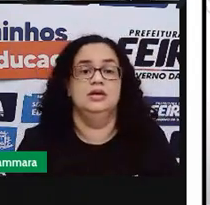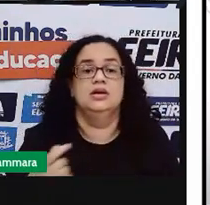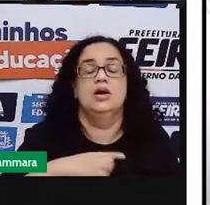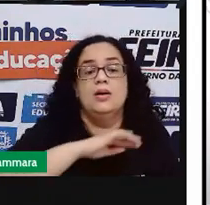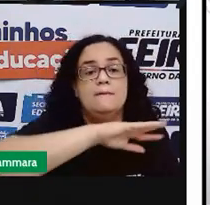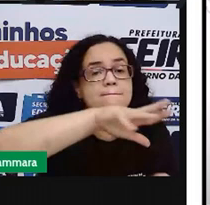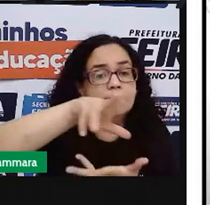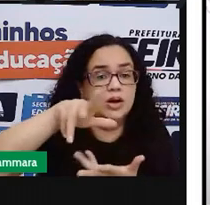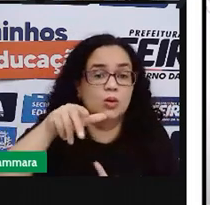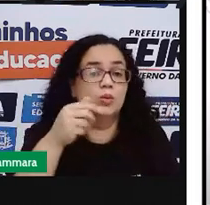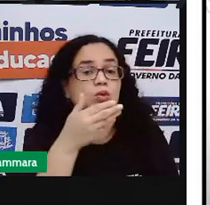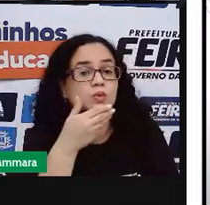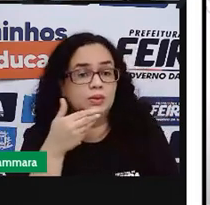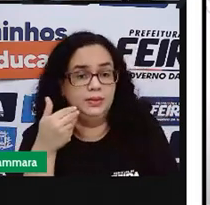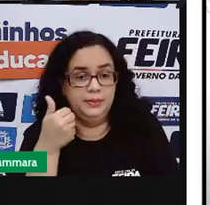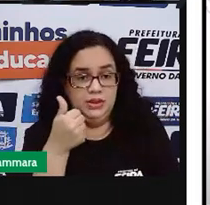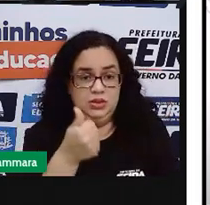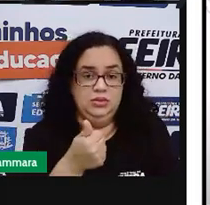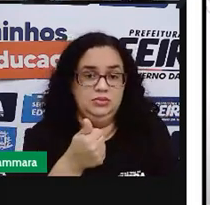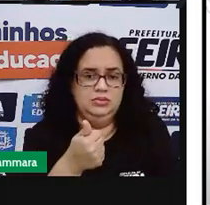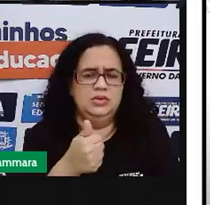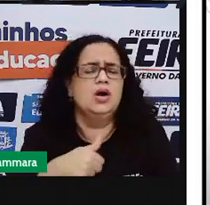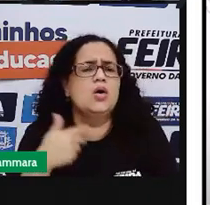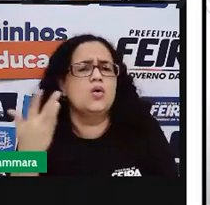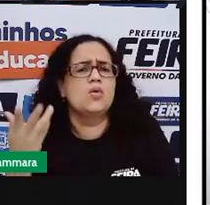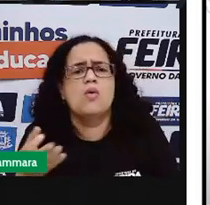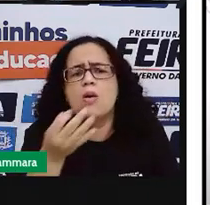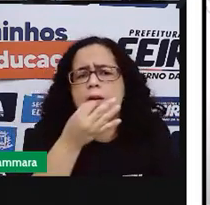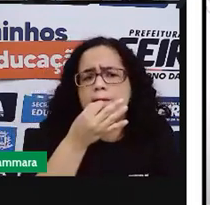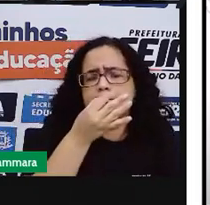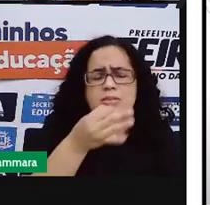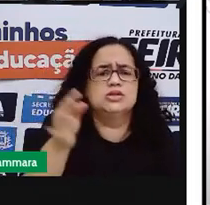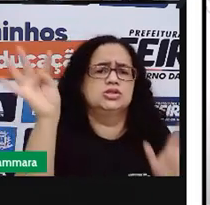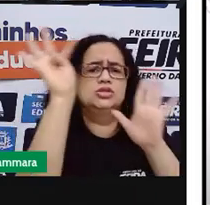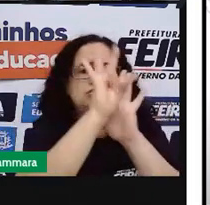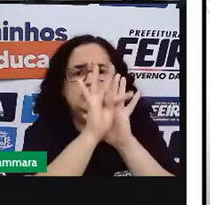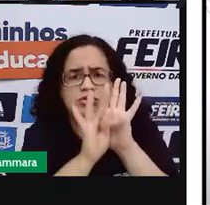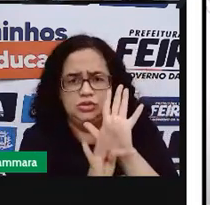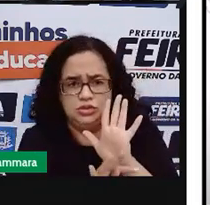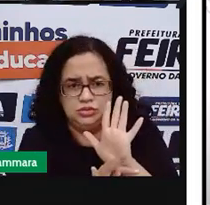mundo melhor. Qual é o objetivo desse texto?